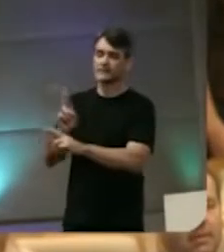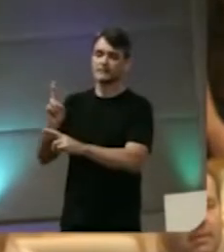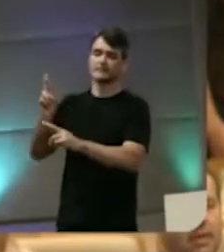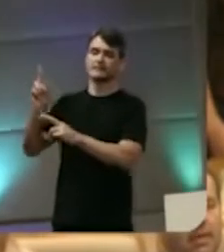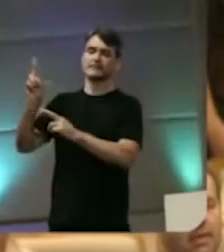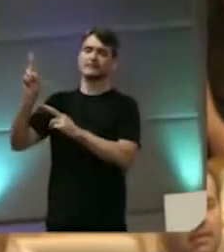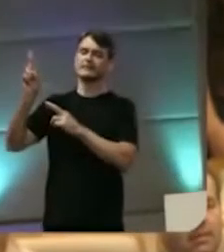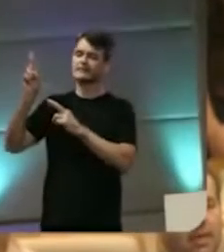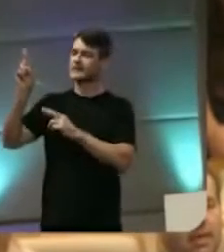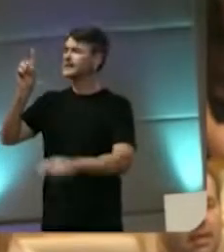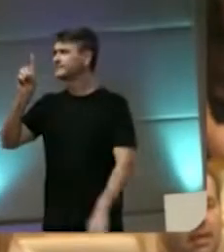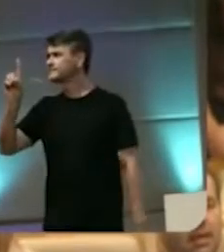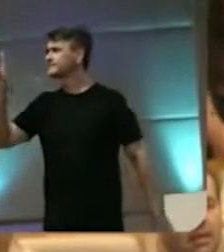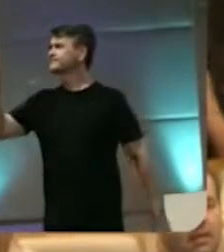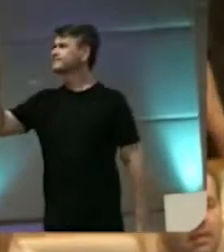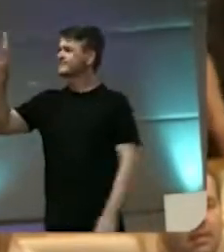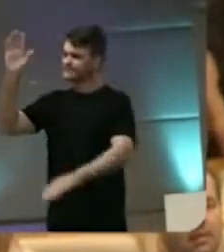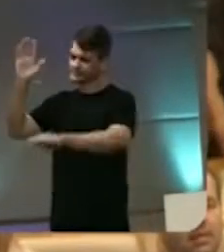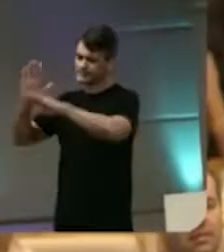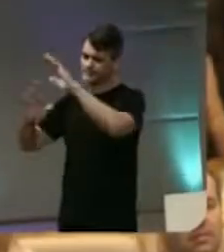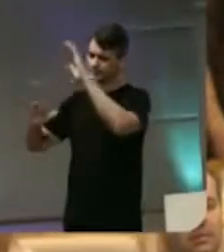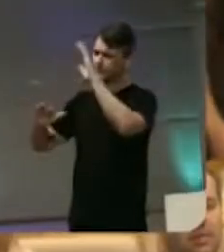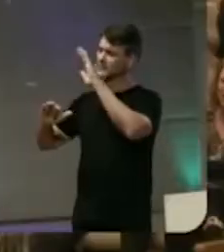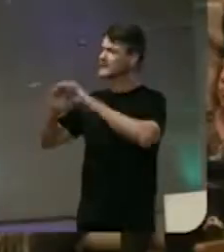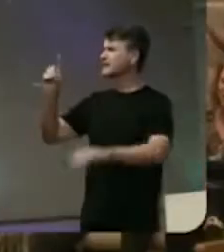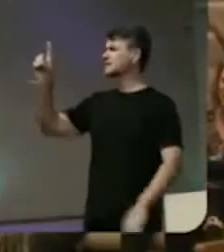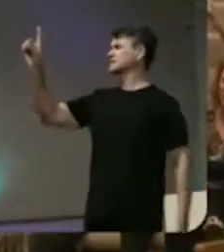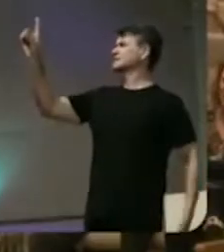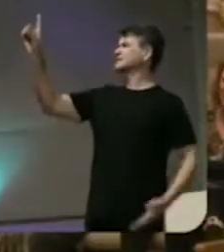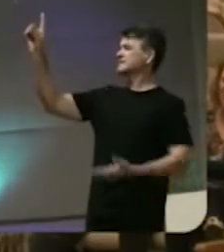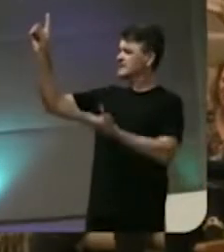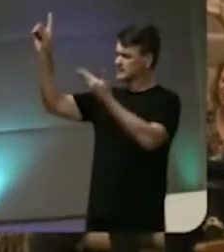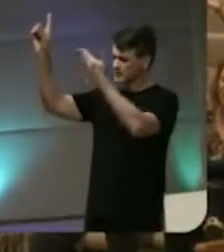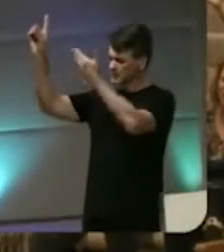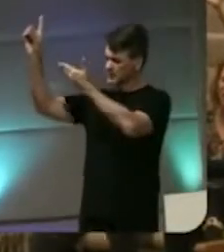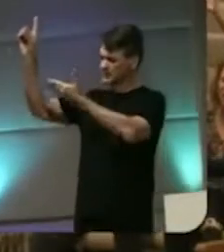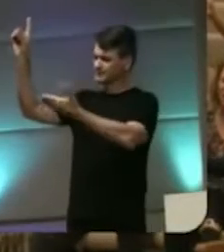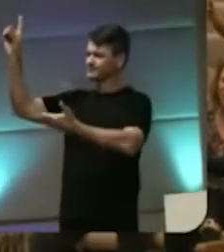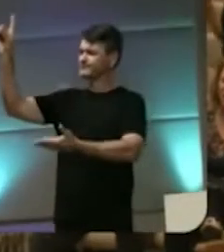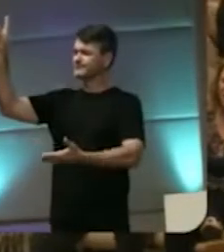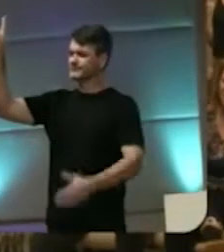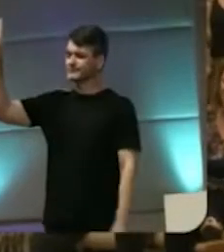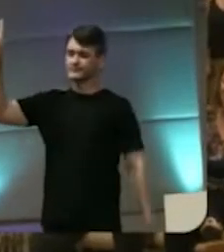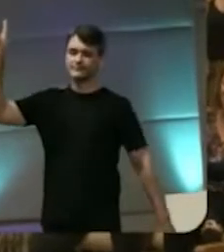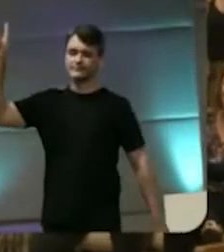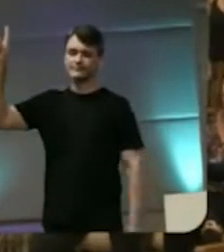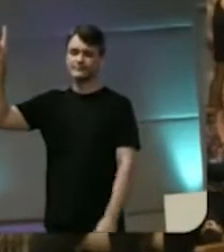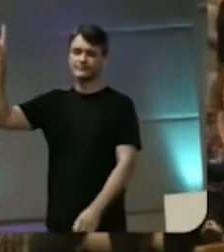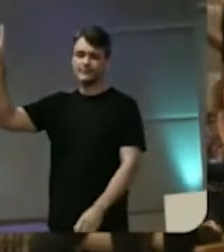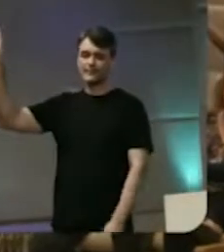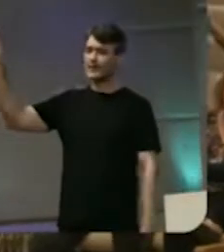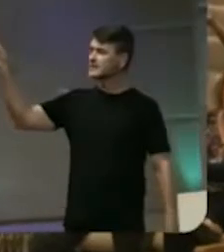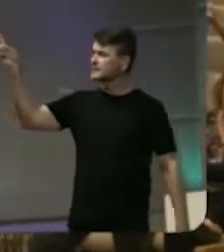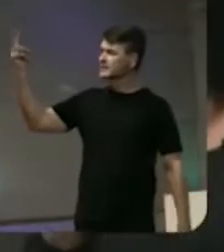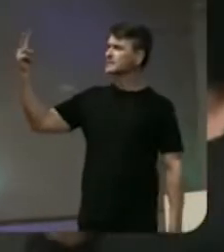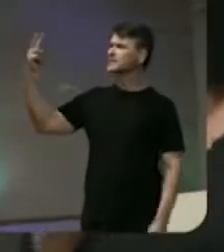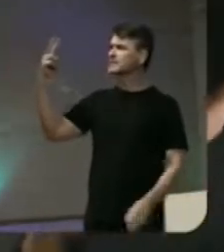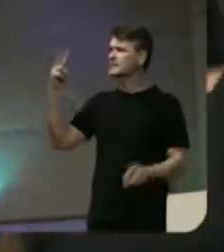esperança está nas mãos, o que é que eu sou Meus olhos,